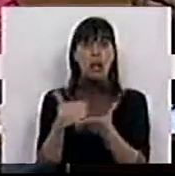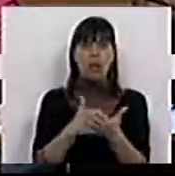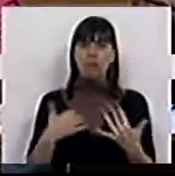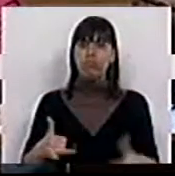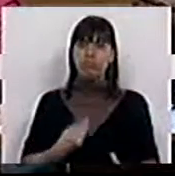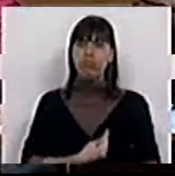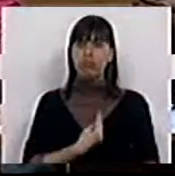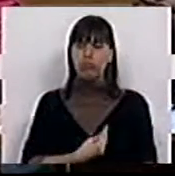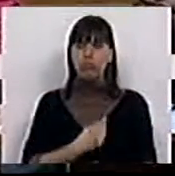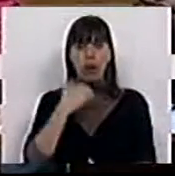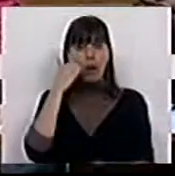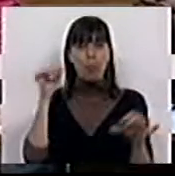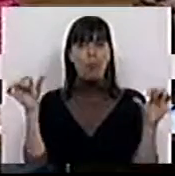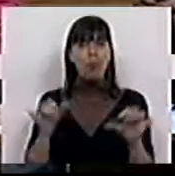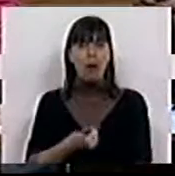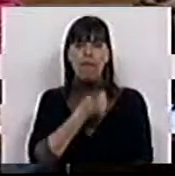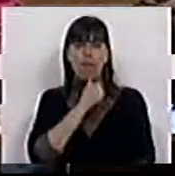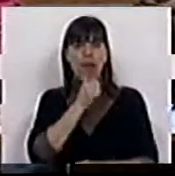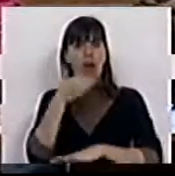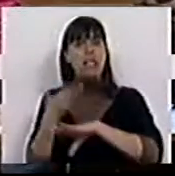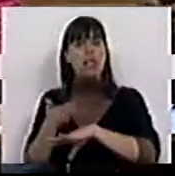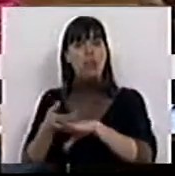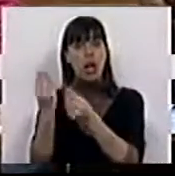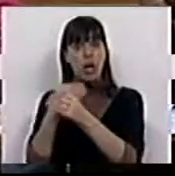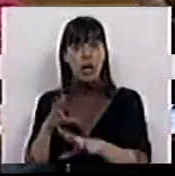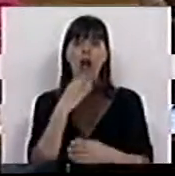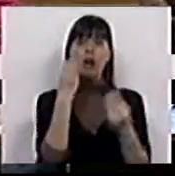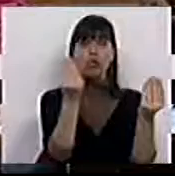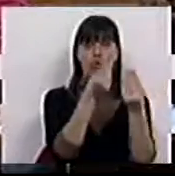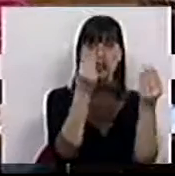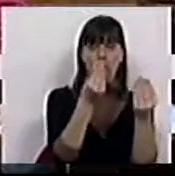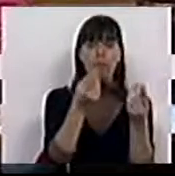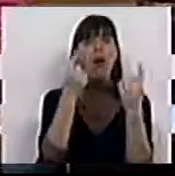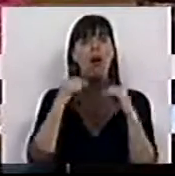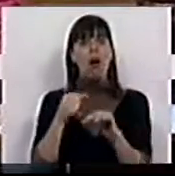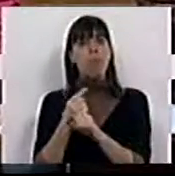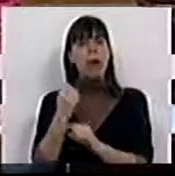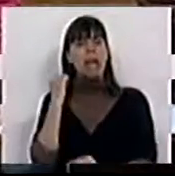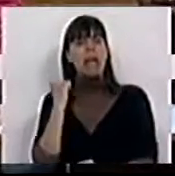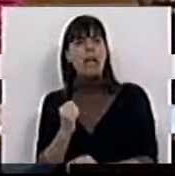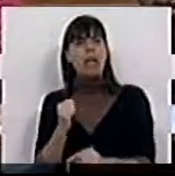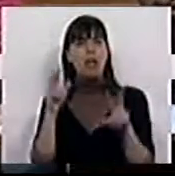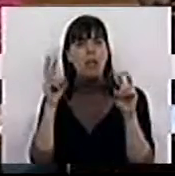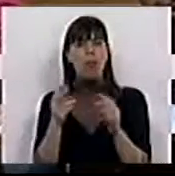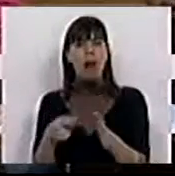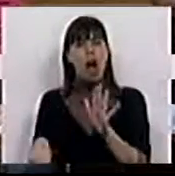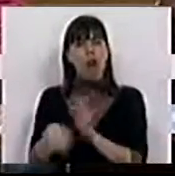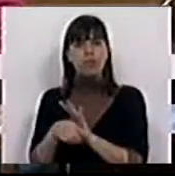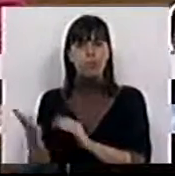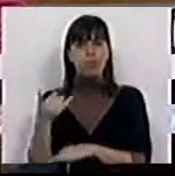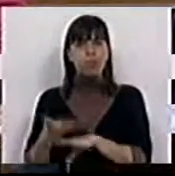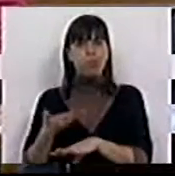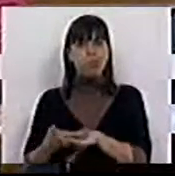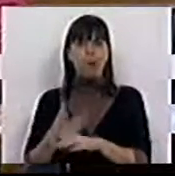preocupantes do agravamento de abusos sexuais de crianças e adolescentes, bem como dos crimes de coação sexual